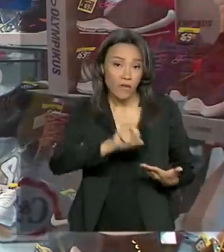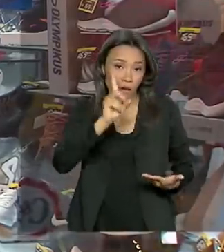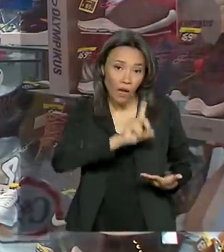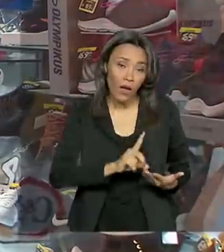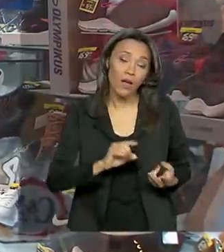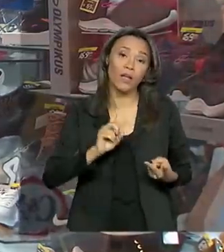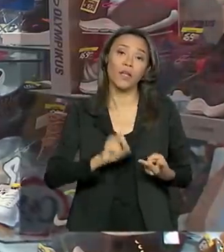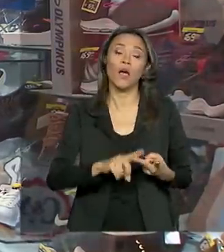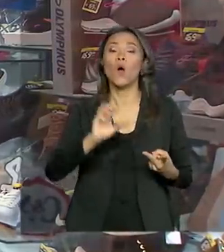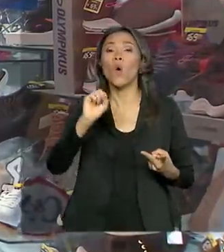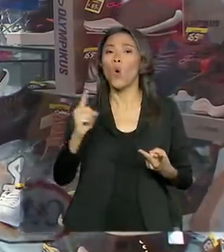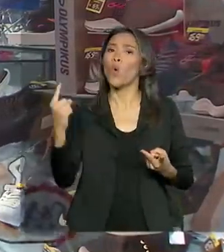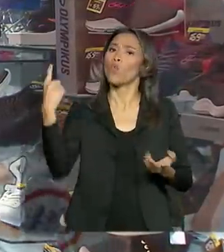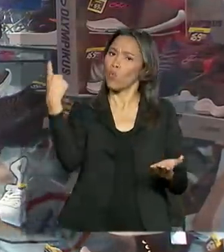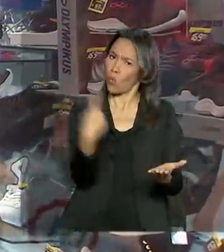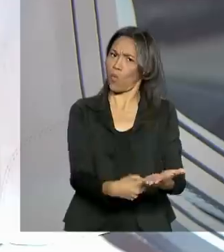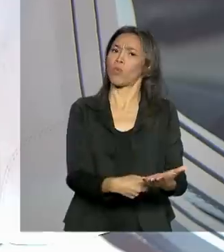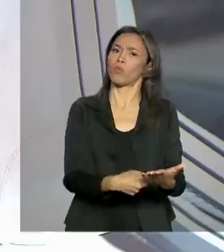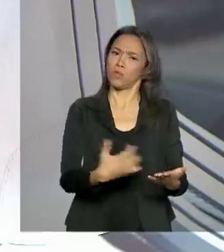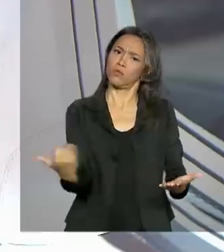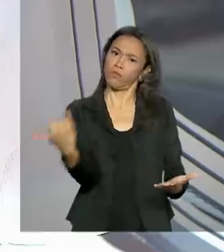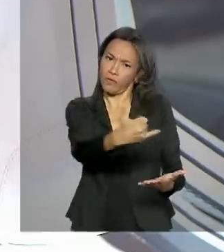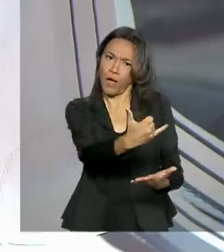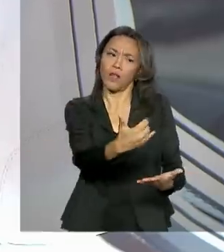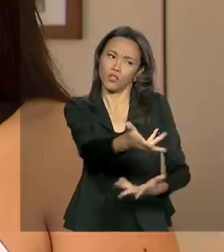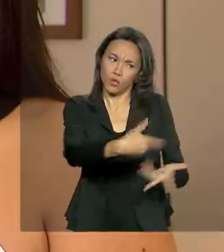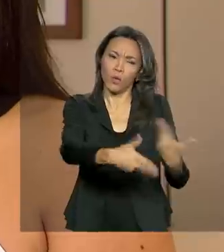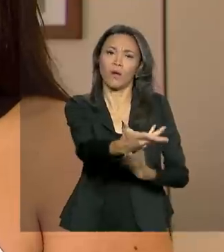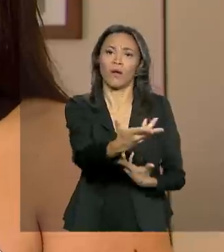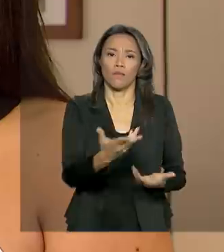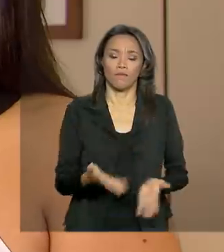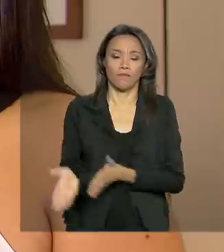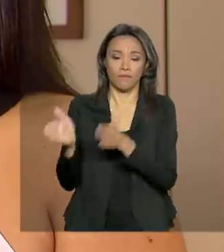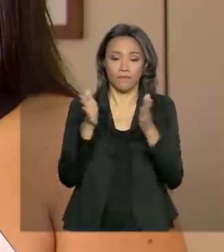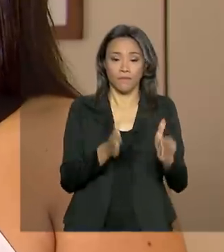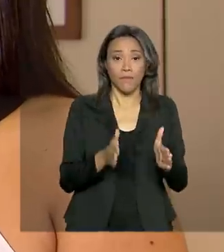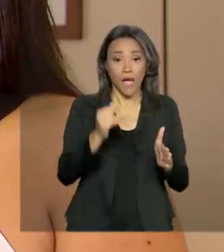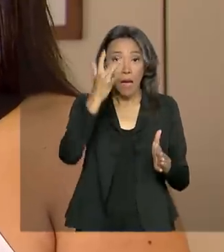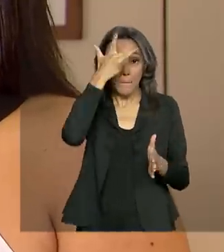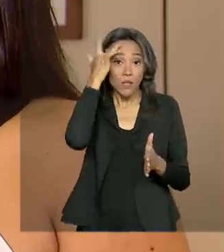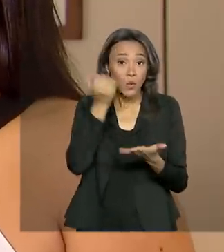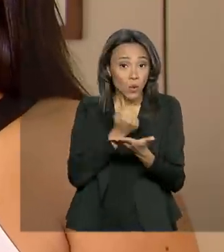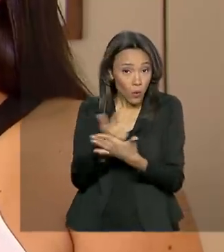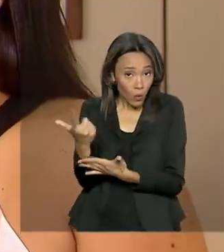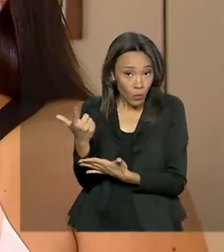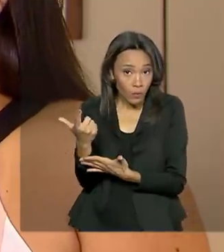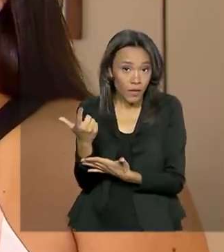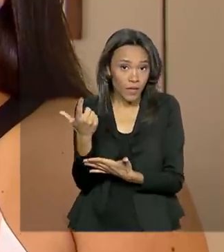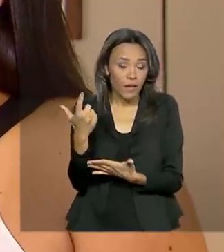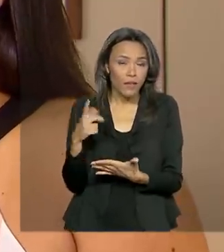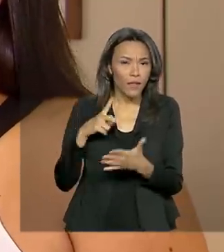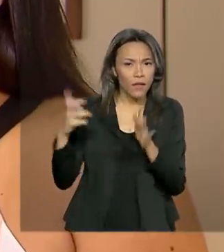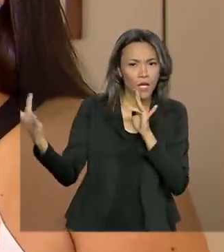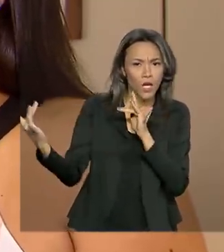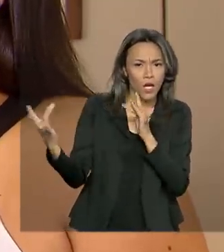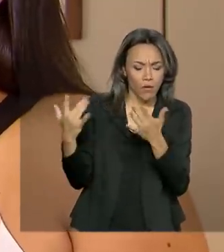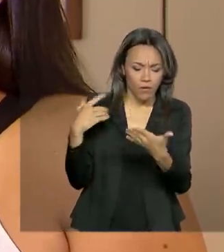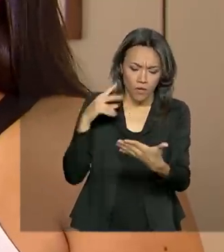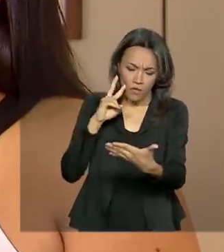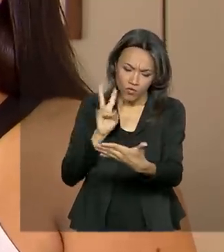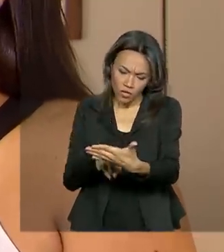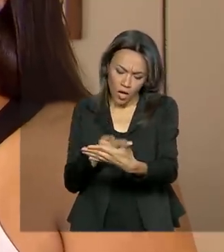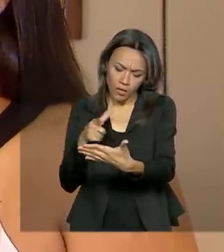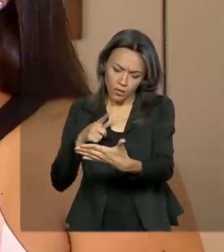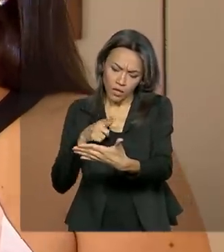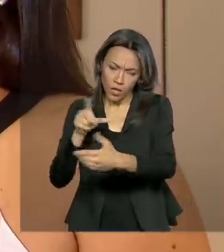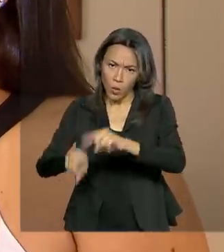quando ele faz o compromisso com o consumidor de fazer a troca. O consumidor, assim que tiver um contato com o bem adquirido,